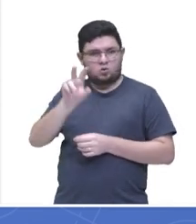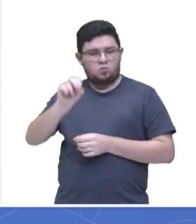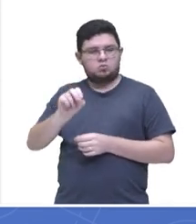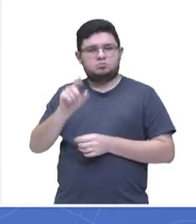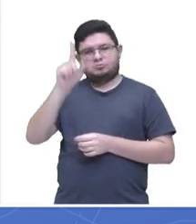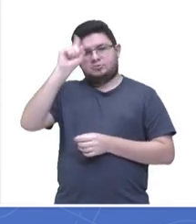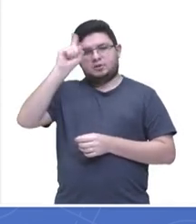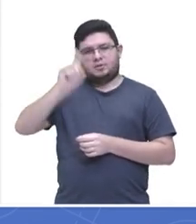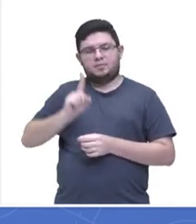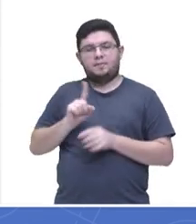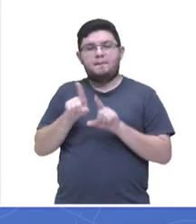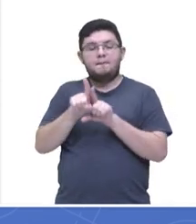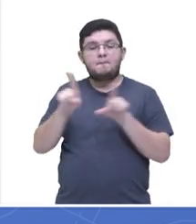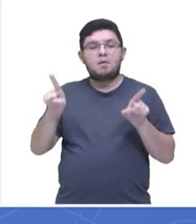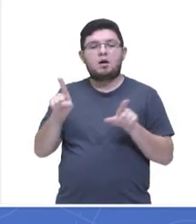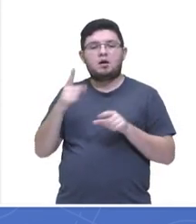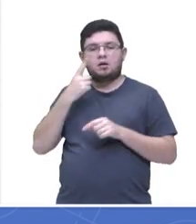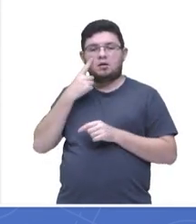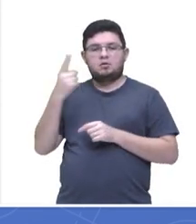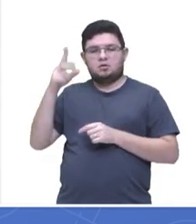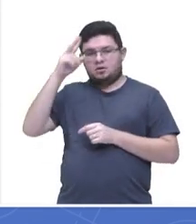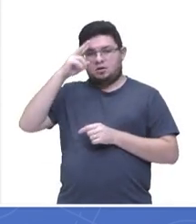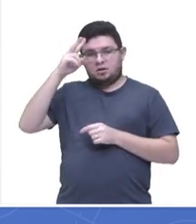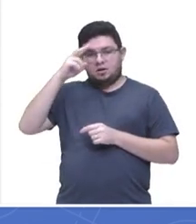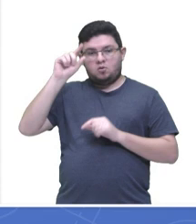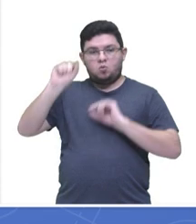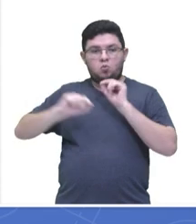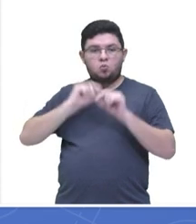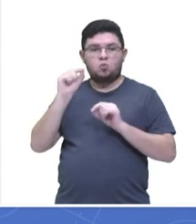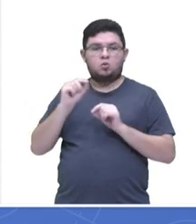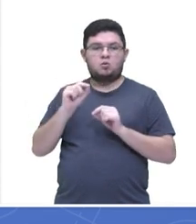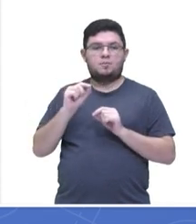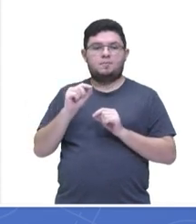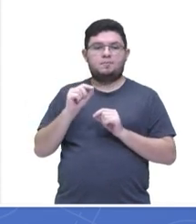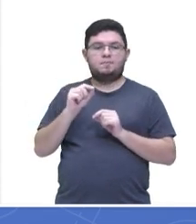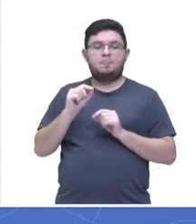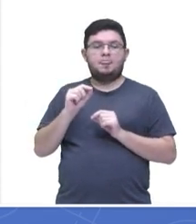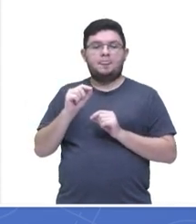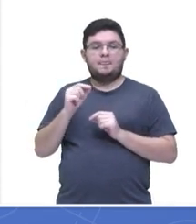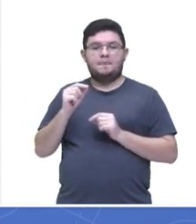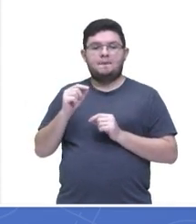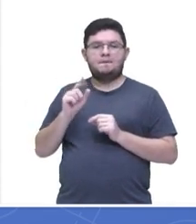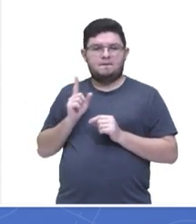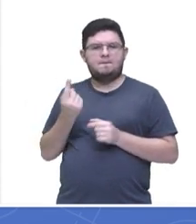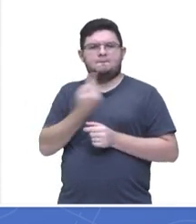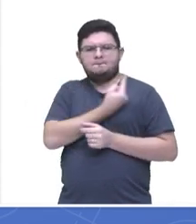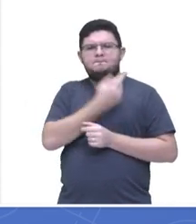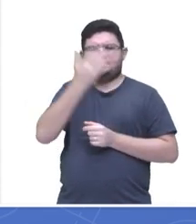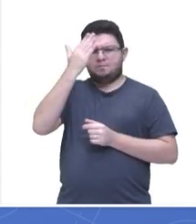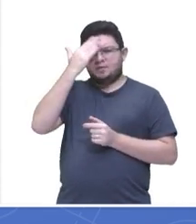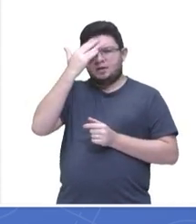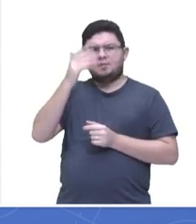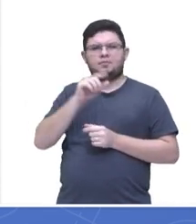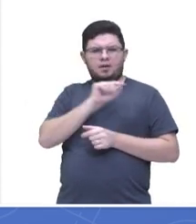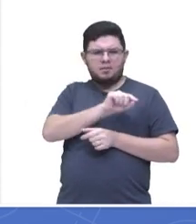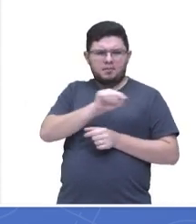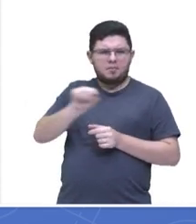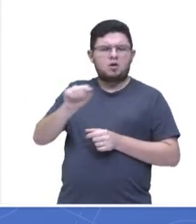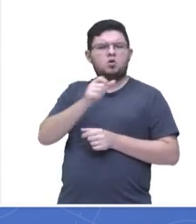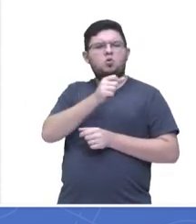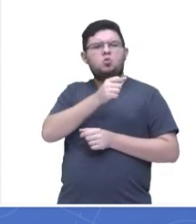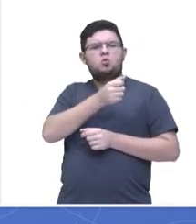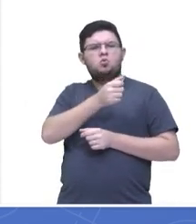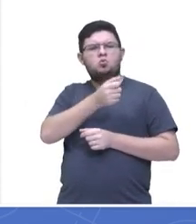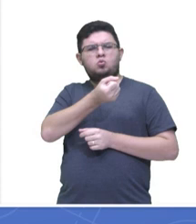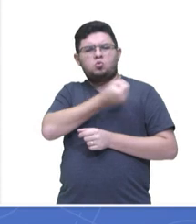mas, de acordo com a questão, desculpa, nós sabemos que dentro dos 50 nós